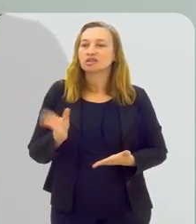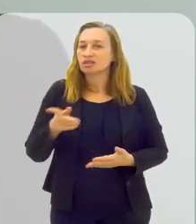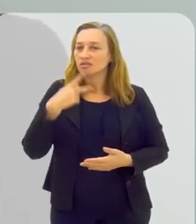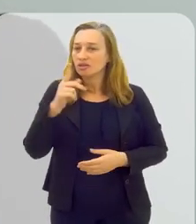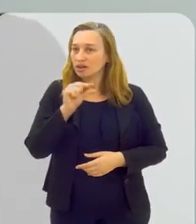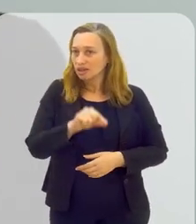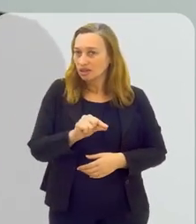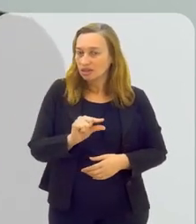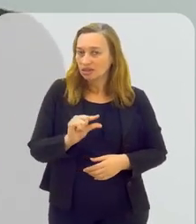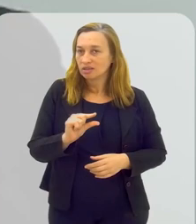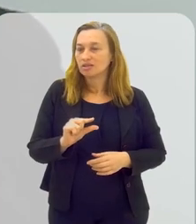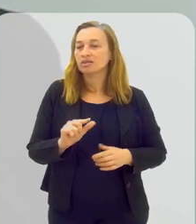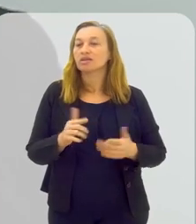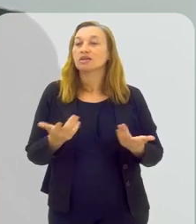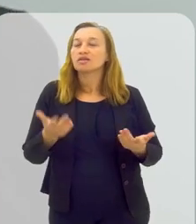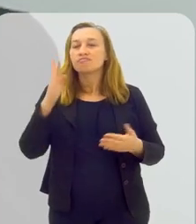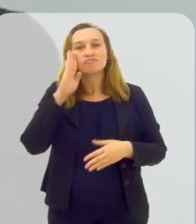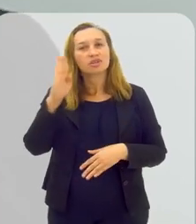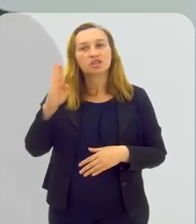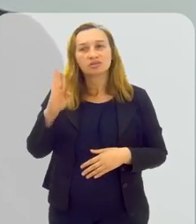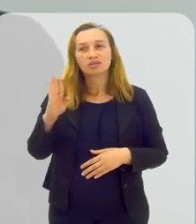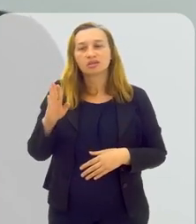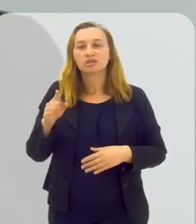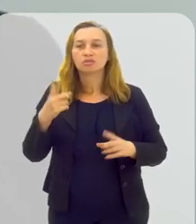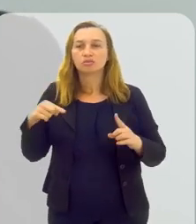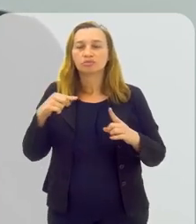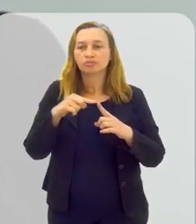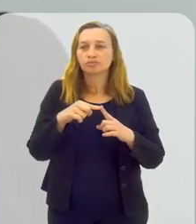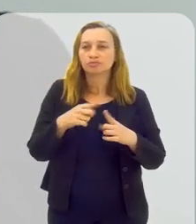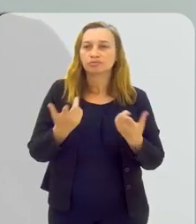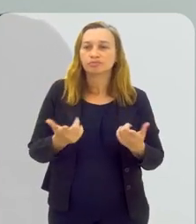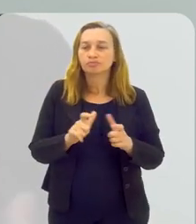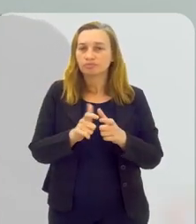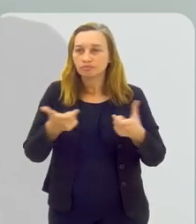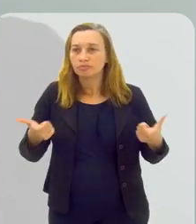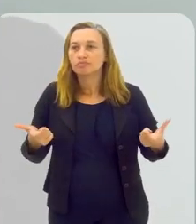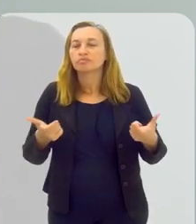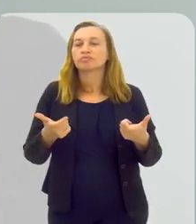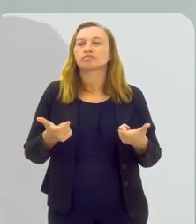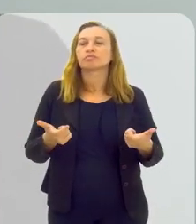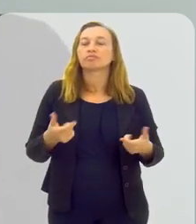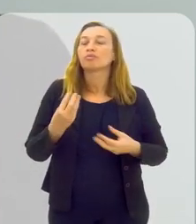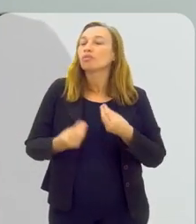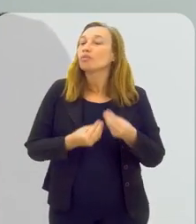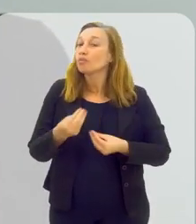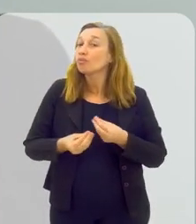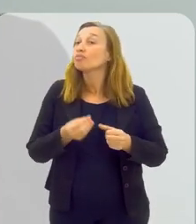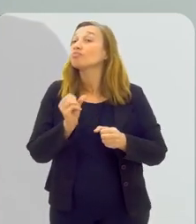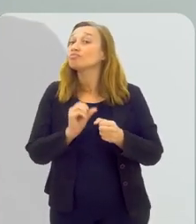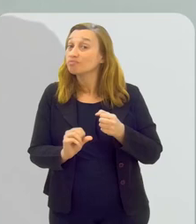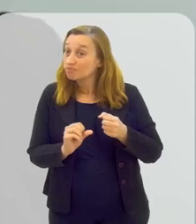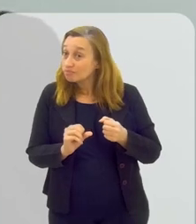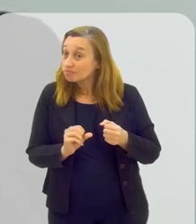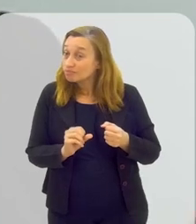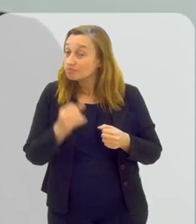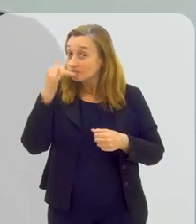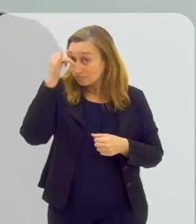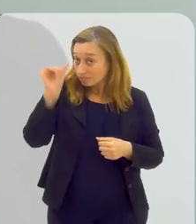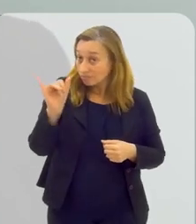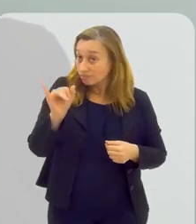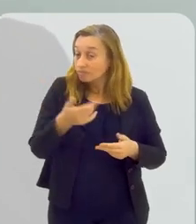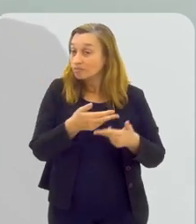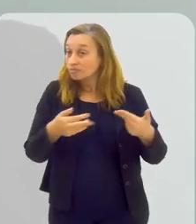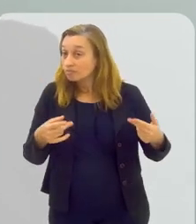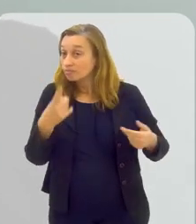antecipou aqui no nosso programa, mas principalmente sobre esse objetivo maior que é justamente como que a gente faz para